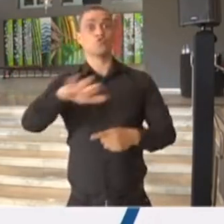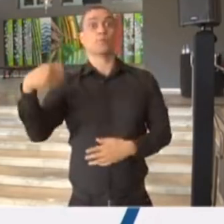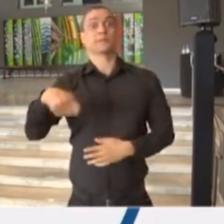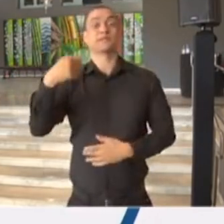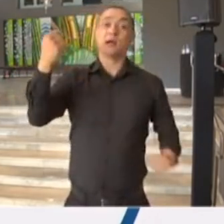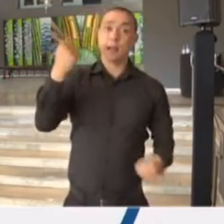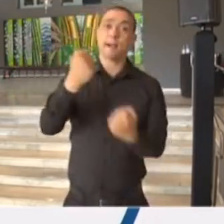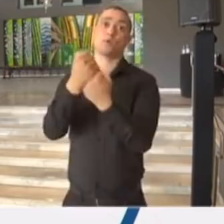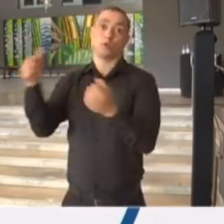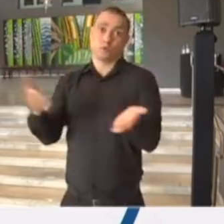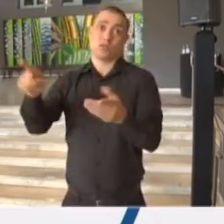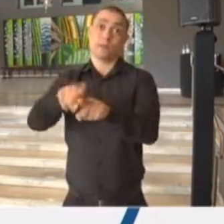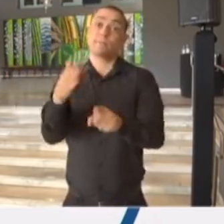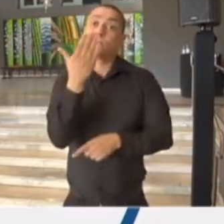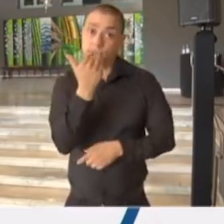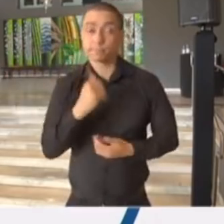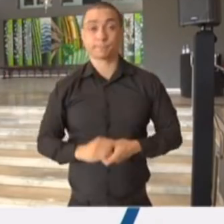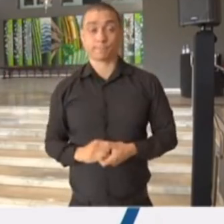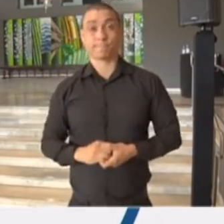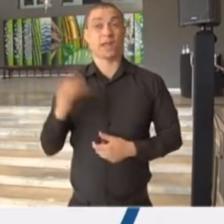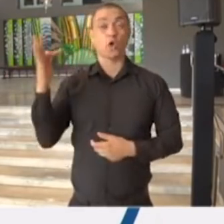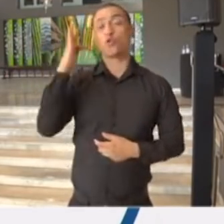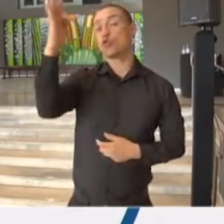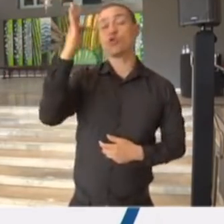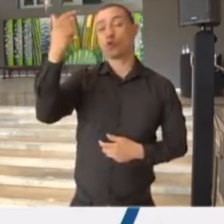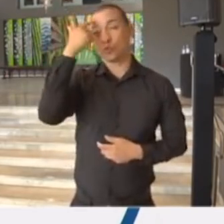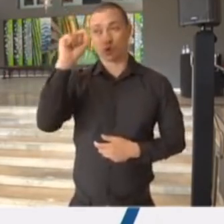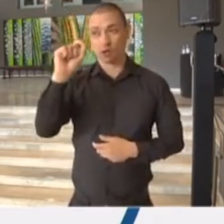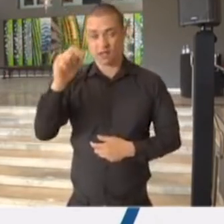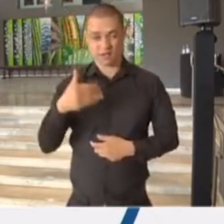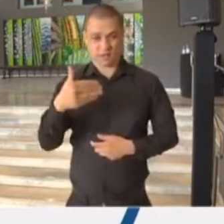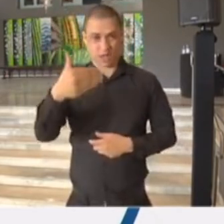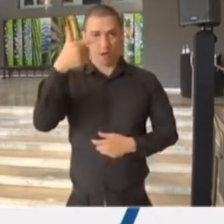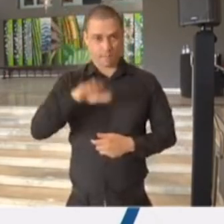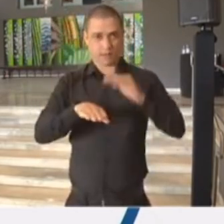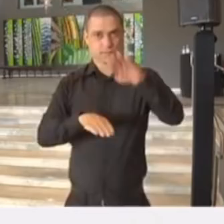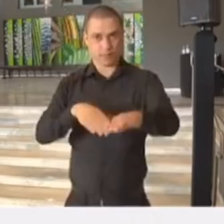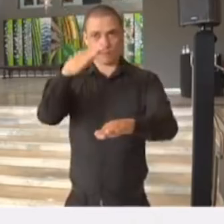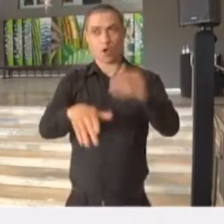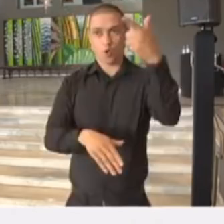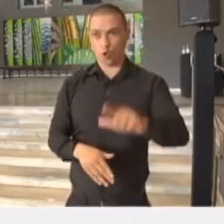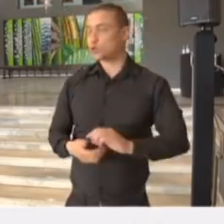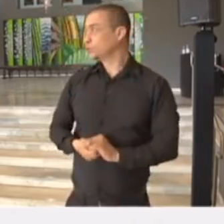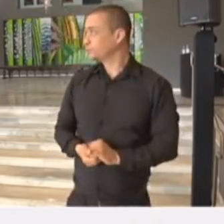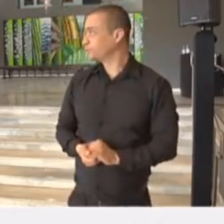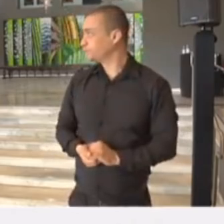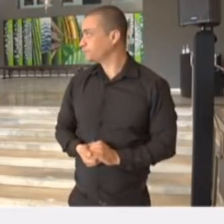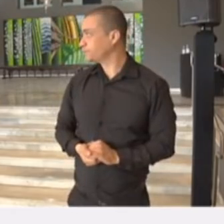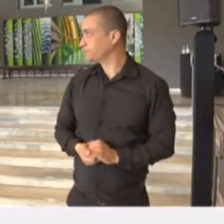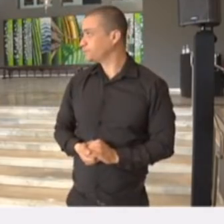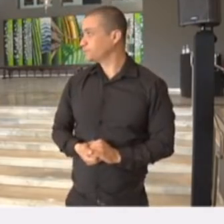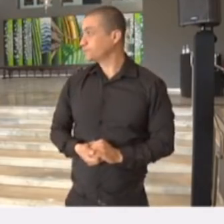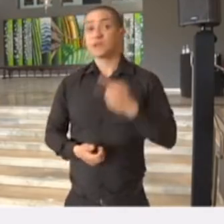apoio neste momento. E aí, olhando para o futuro, rapidamente, os próximos passos, pode passar? A